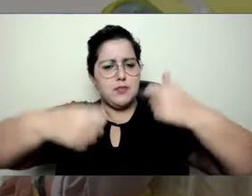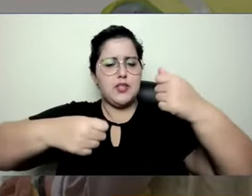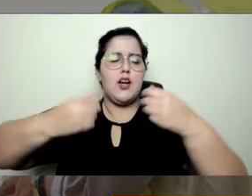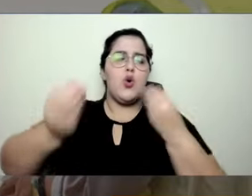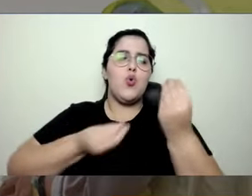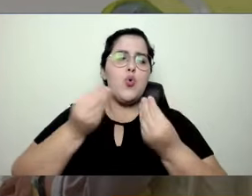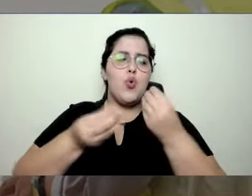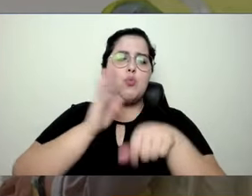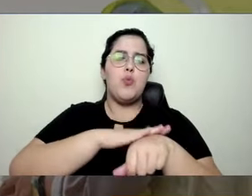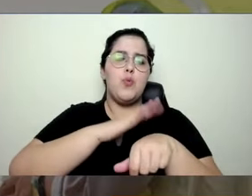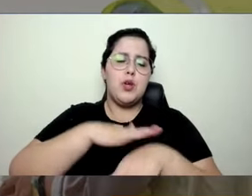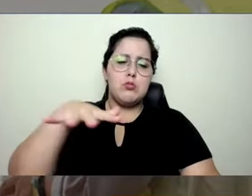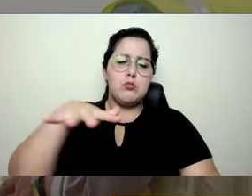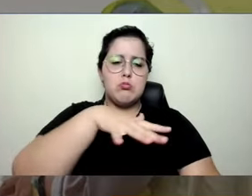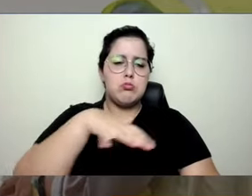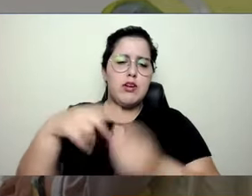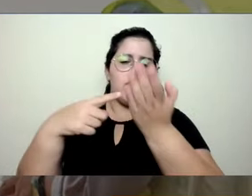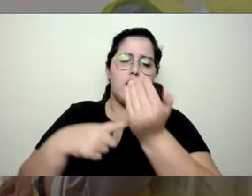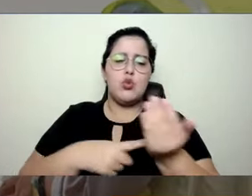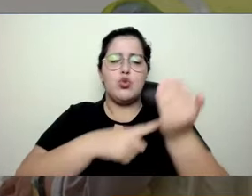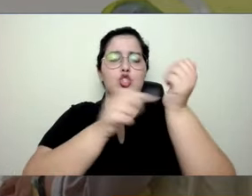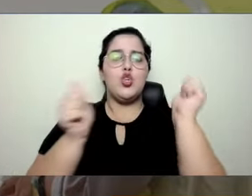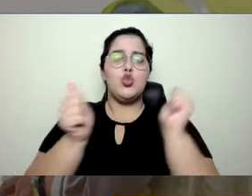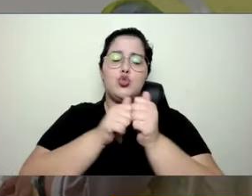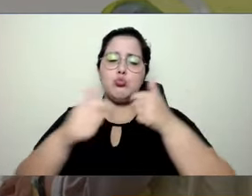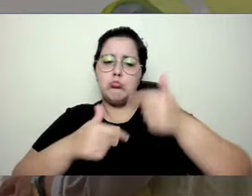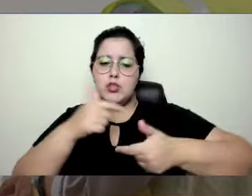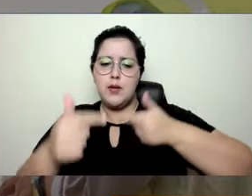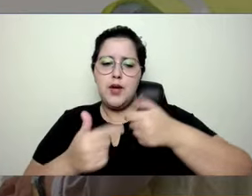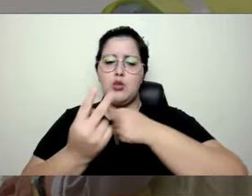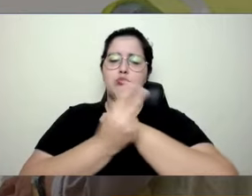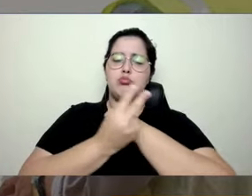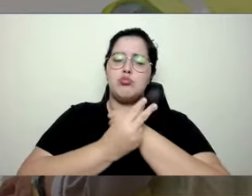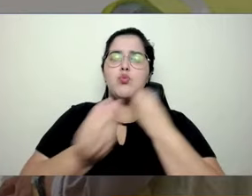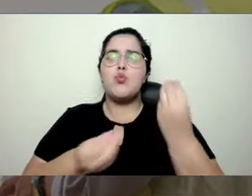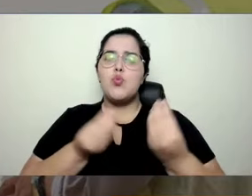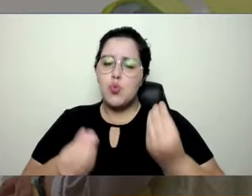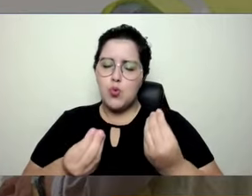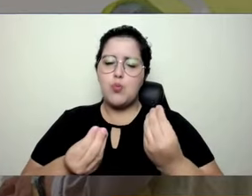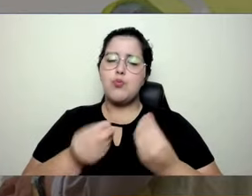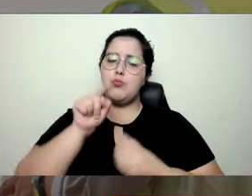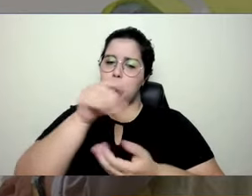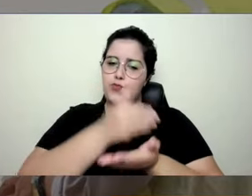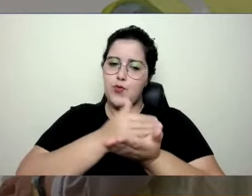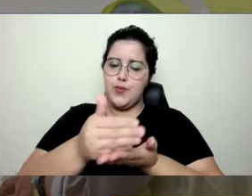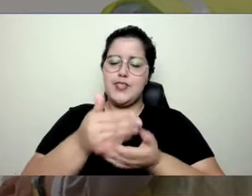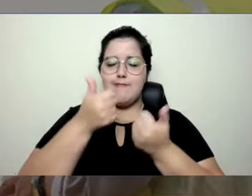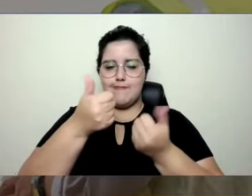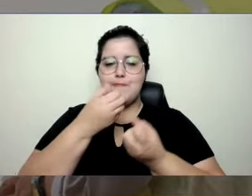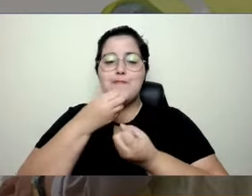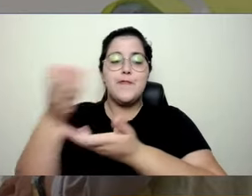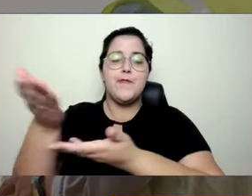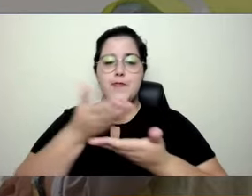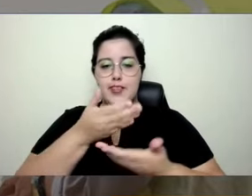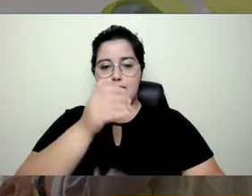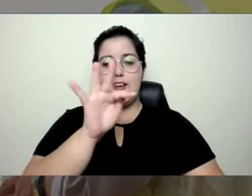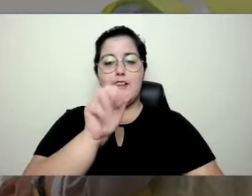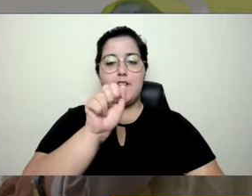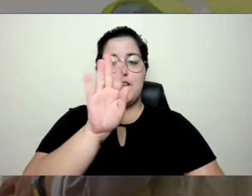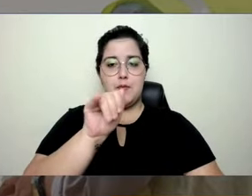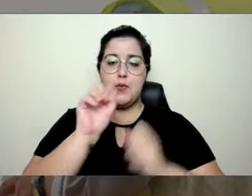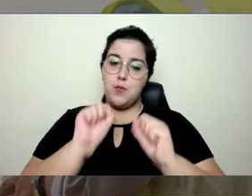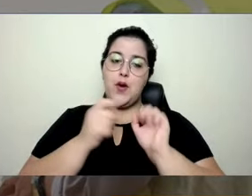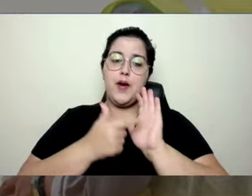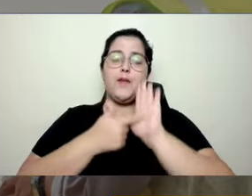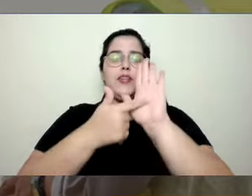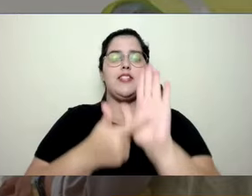as tendências tecnológicas na área de segurança e saúde no trabalho. Fabi, seja bem-vinda e, por favor, se apresente